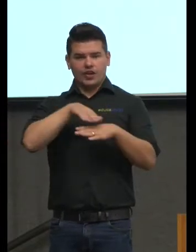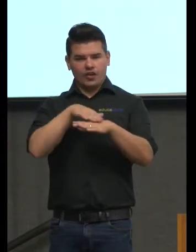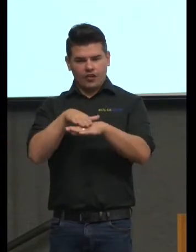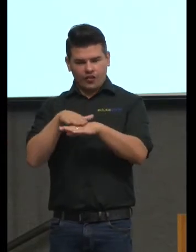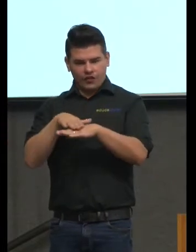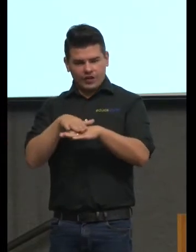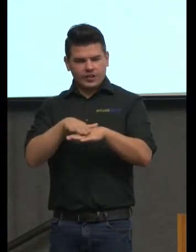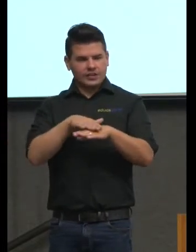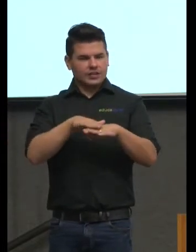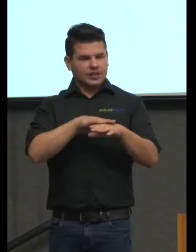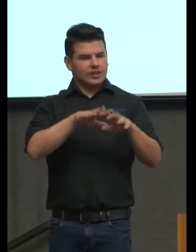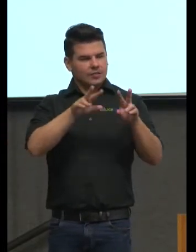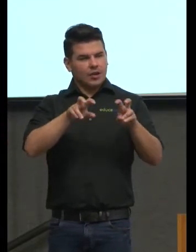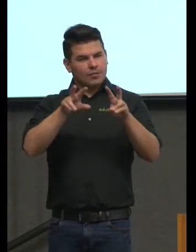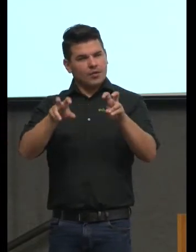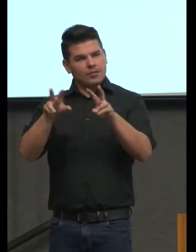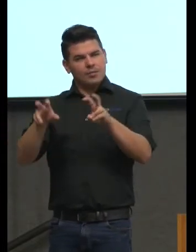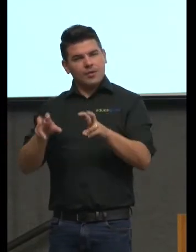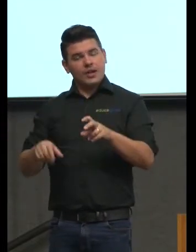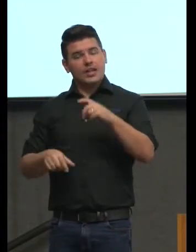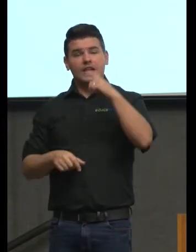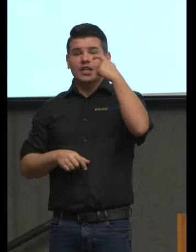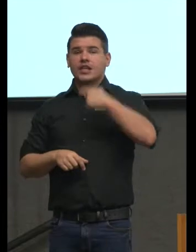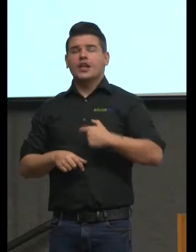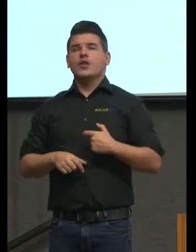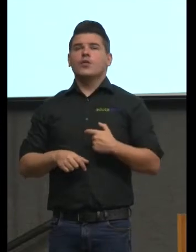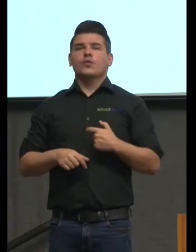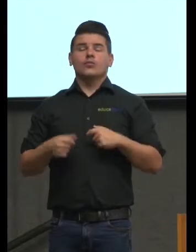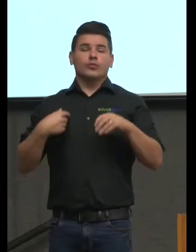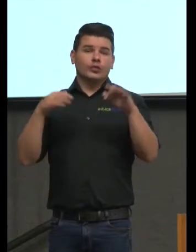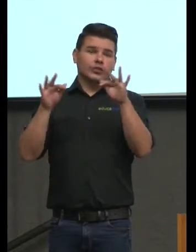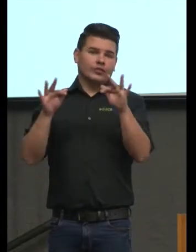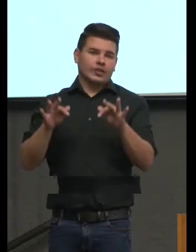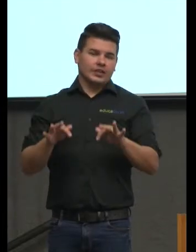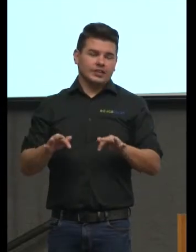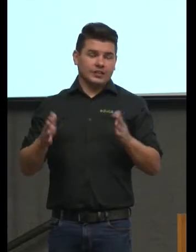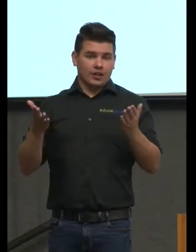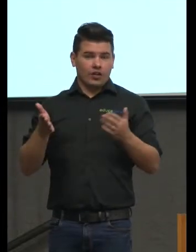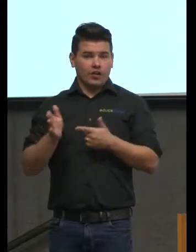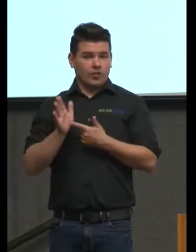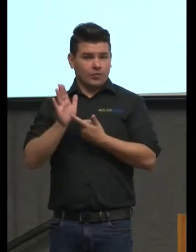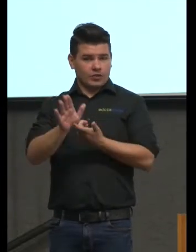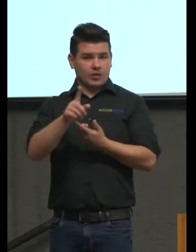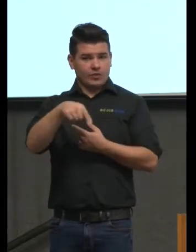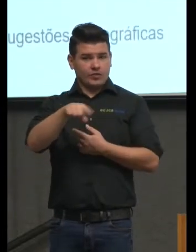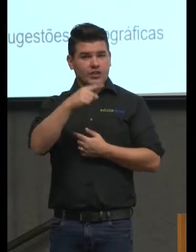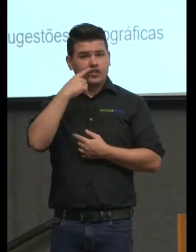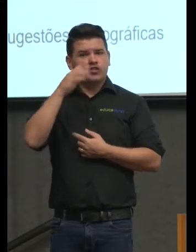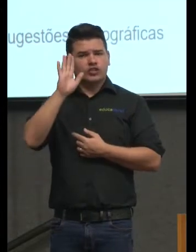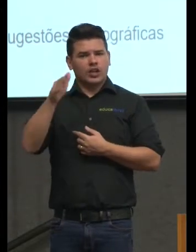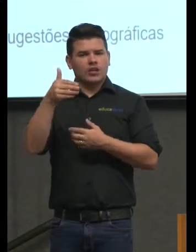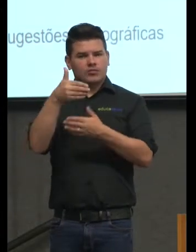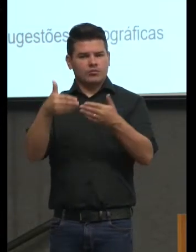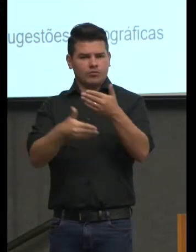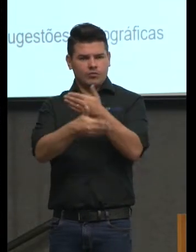eu fico muito feliz eu vou eu passar eu fiz um